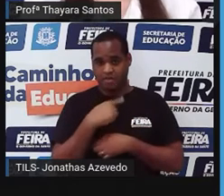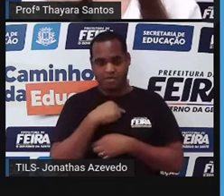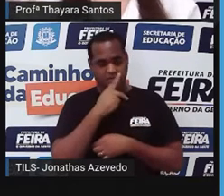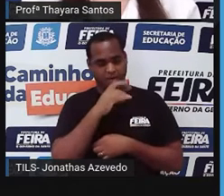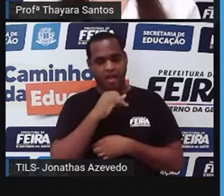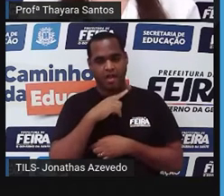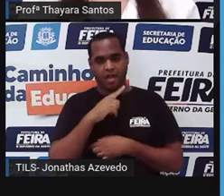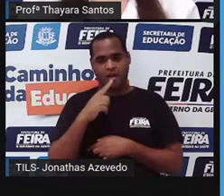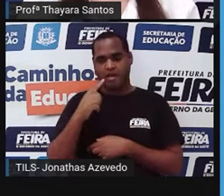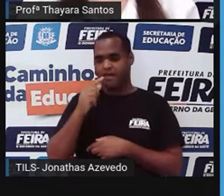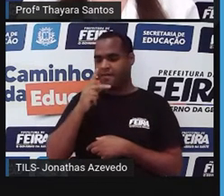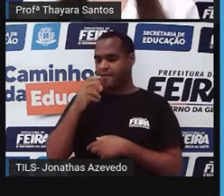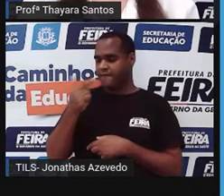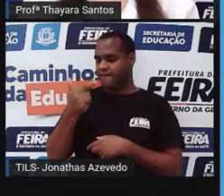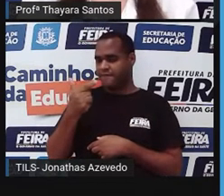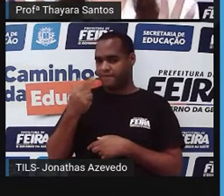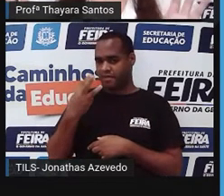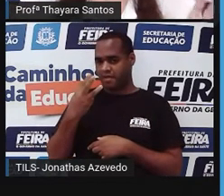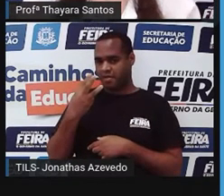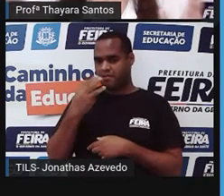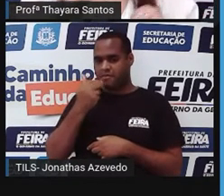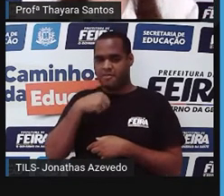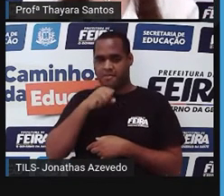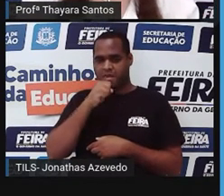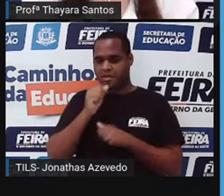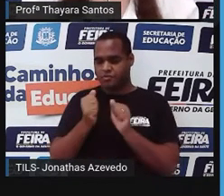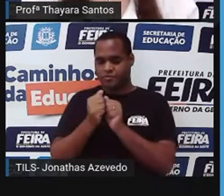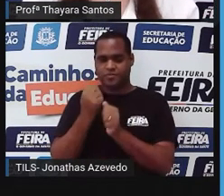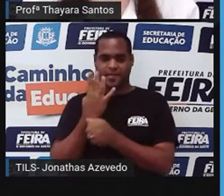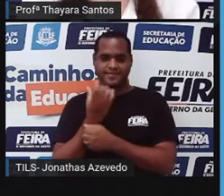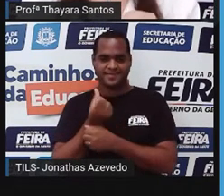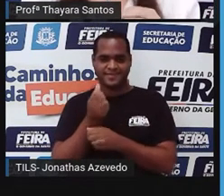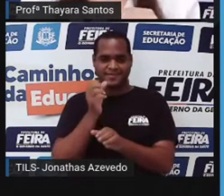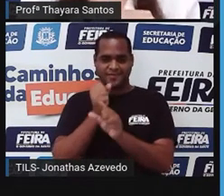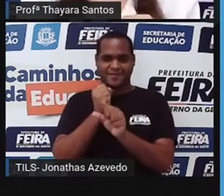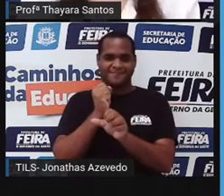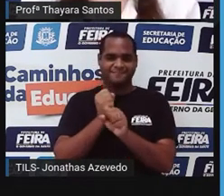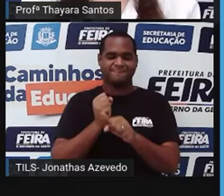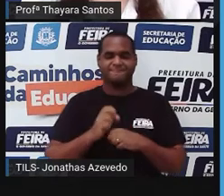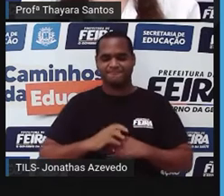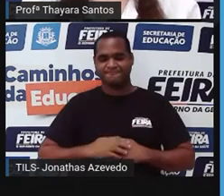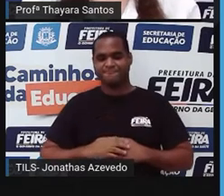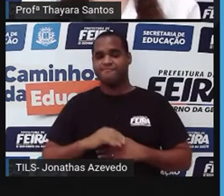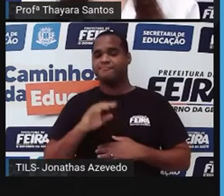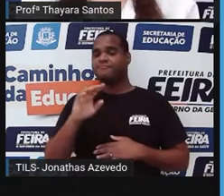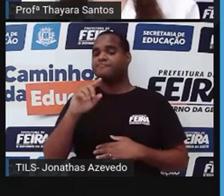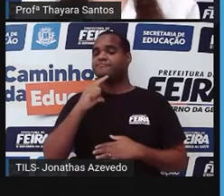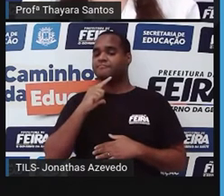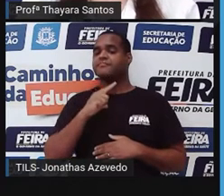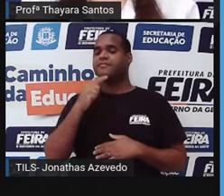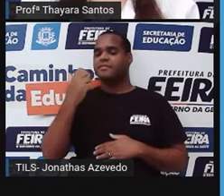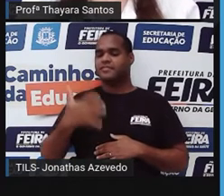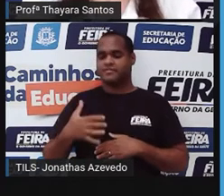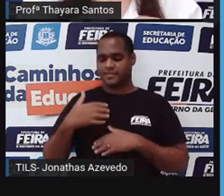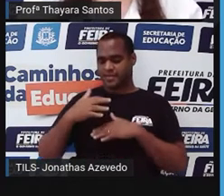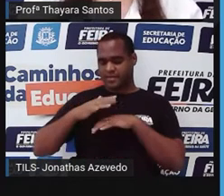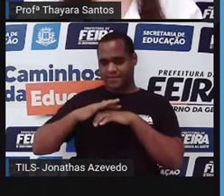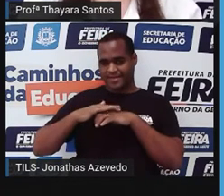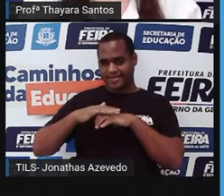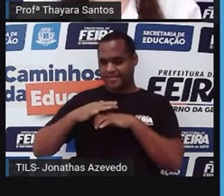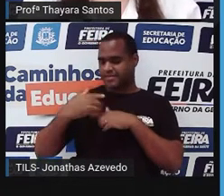pai e os outros 23 eram da nossa mãe. Juntou os dois, 46. Nesses casos das doenças genéticas